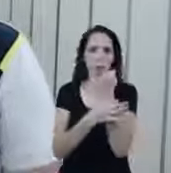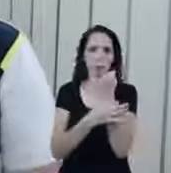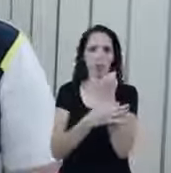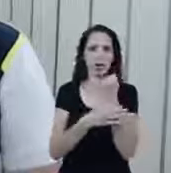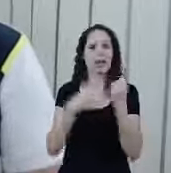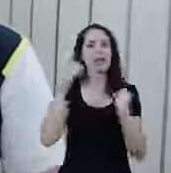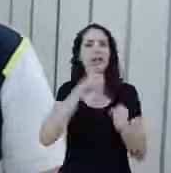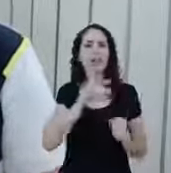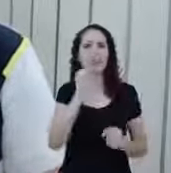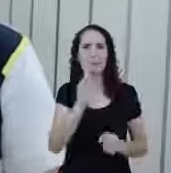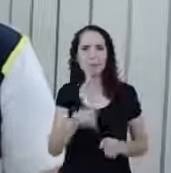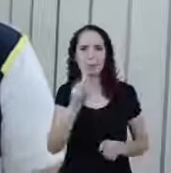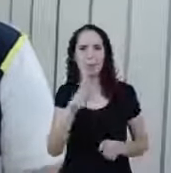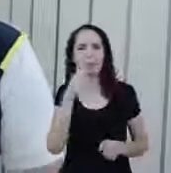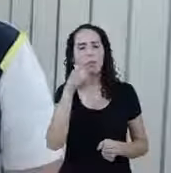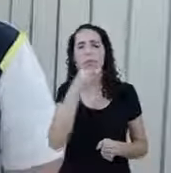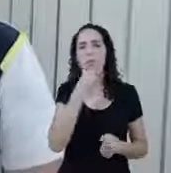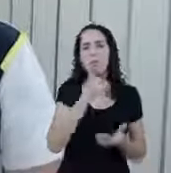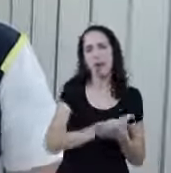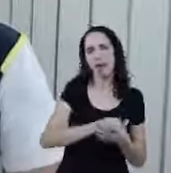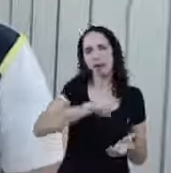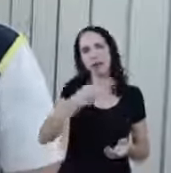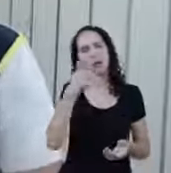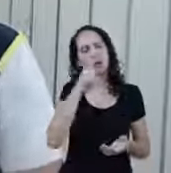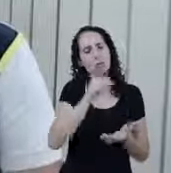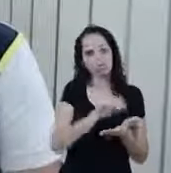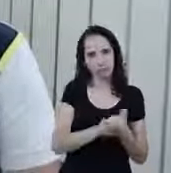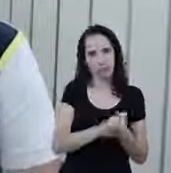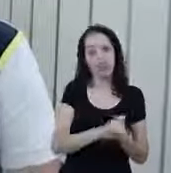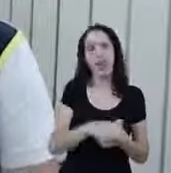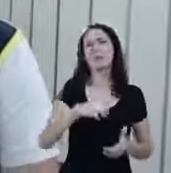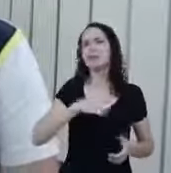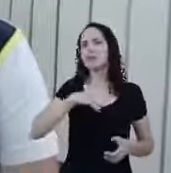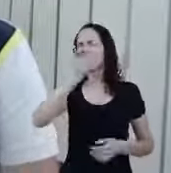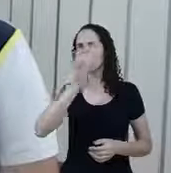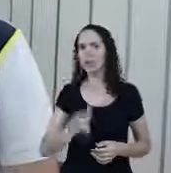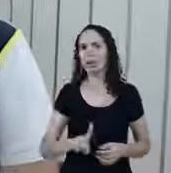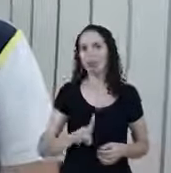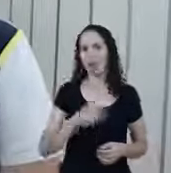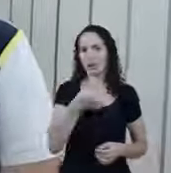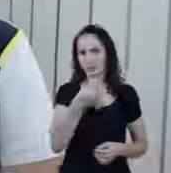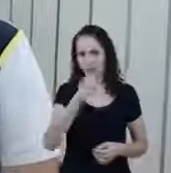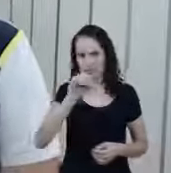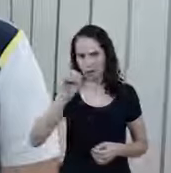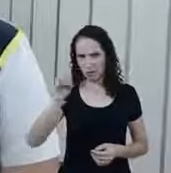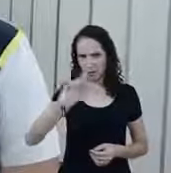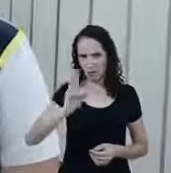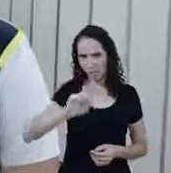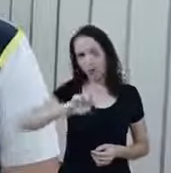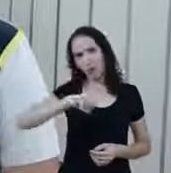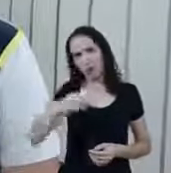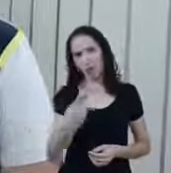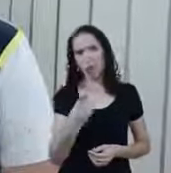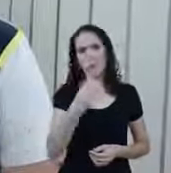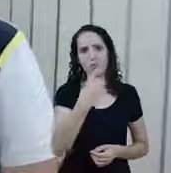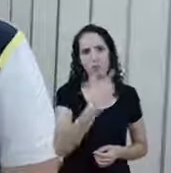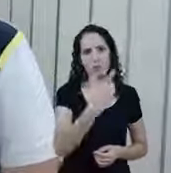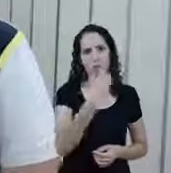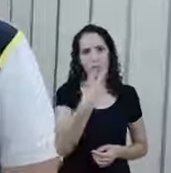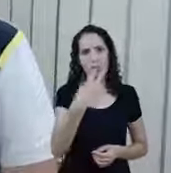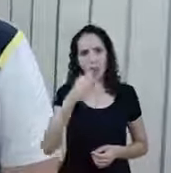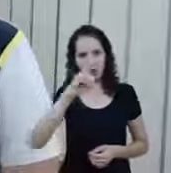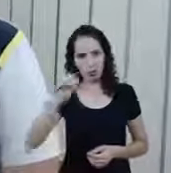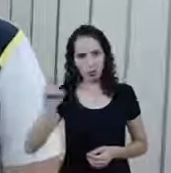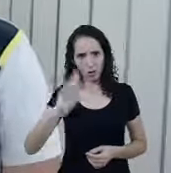Eu tenho direito a esses R$600 ou R$1.200? As pessoas que recebem benefícios assistenciais ou